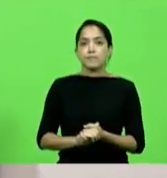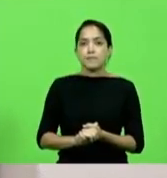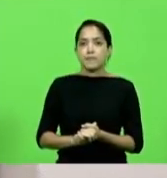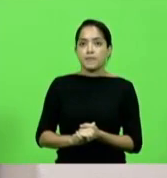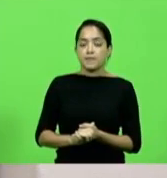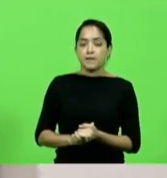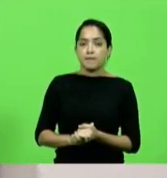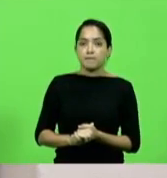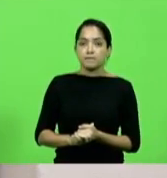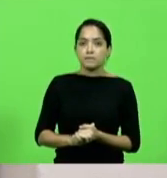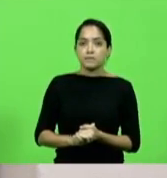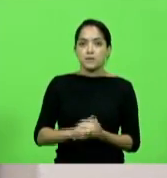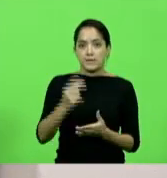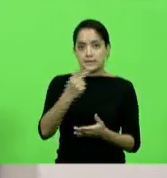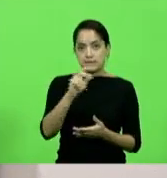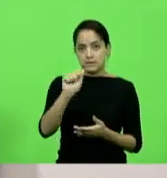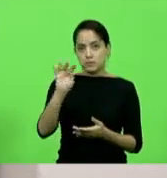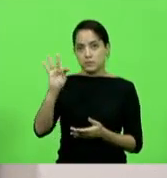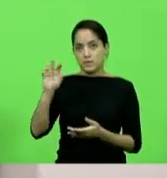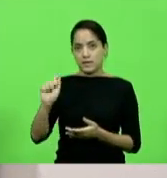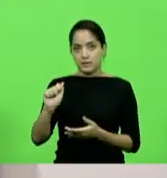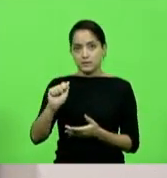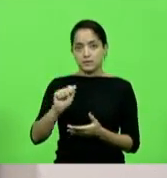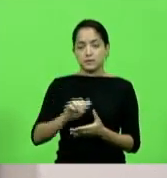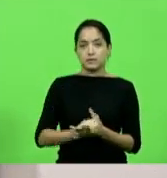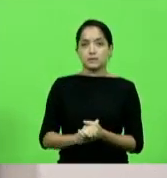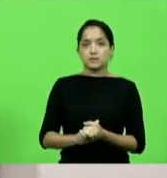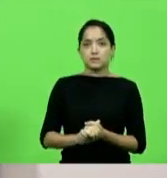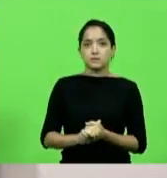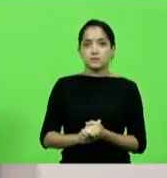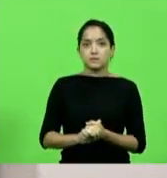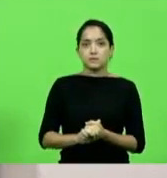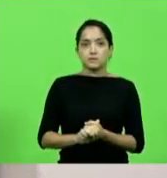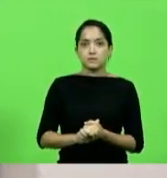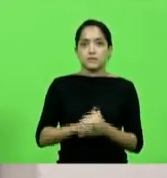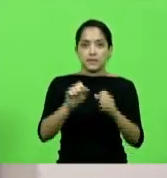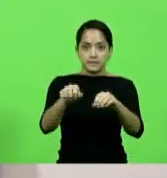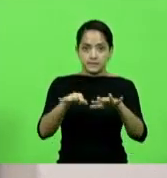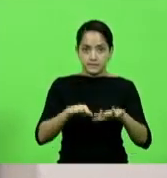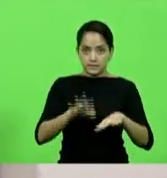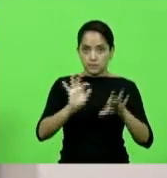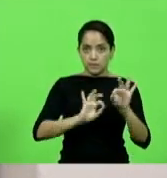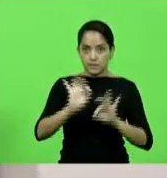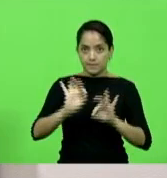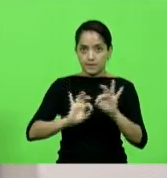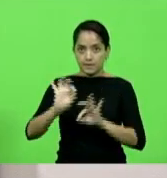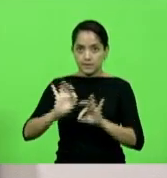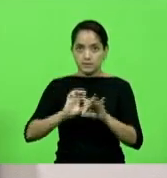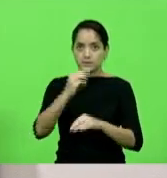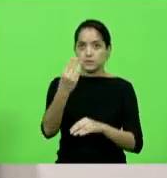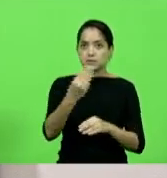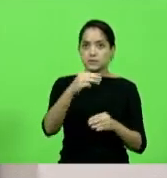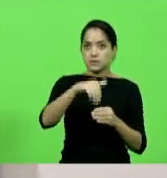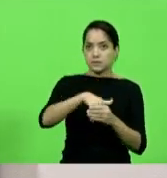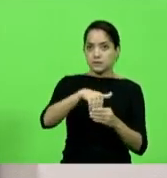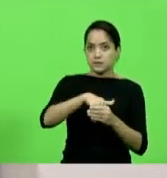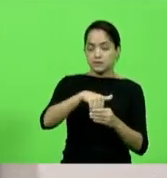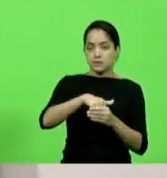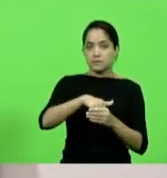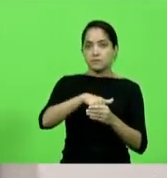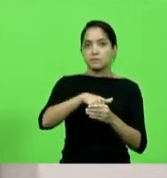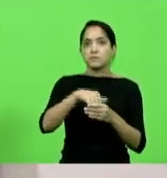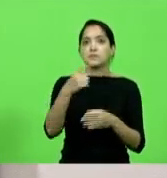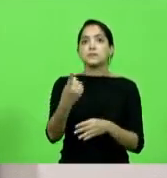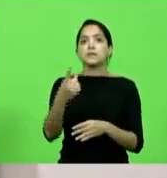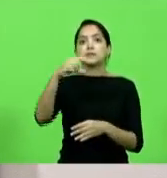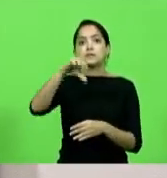A segunda ata da sessão preparatória da terceira sessão legislativa